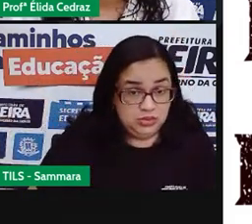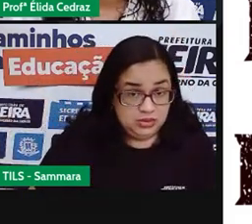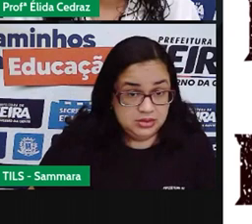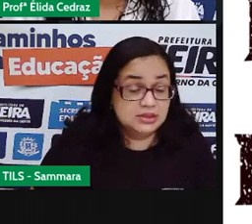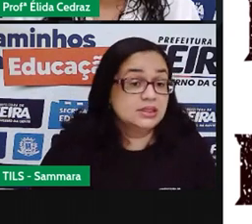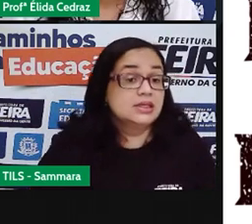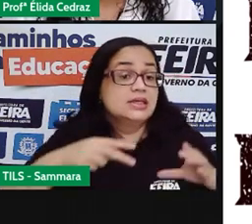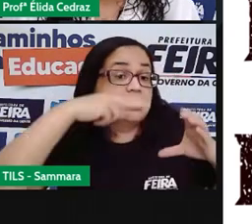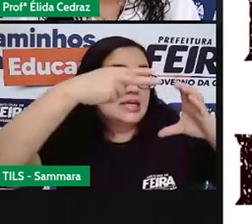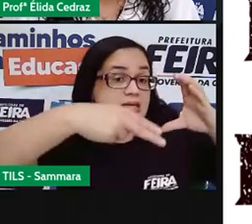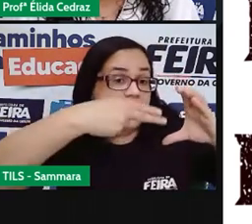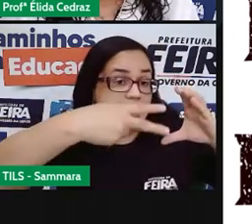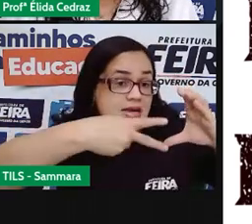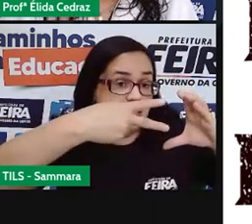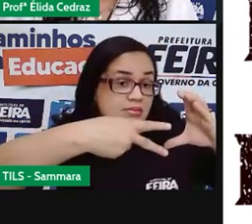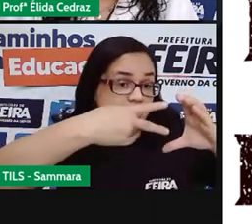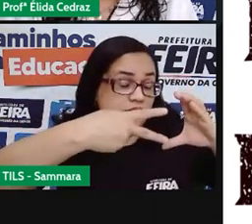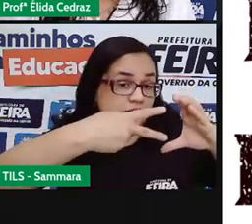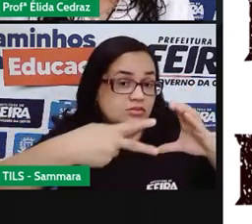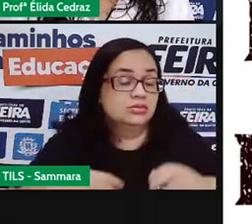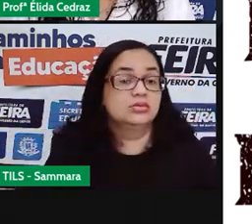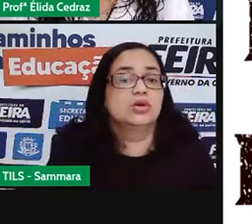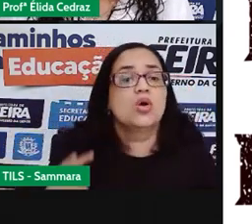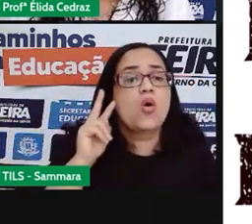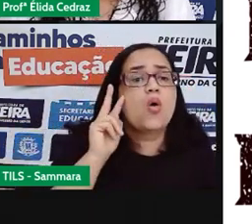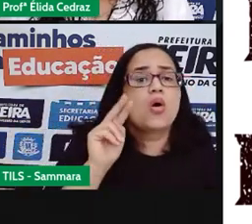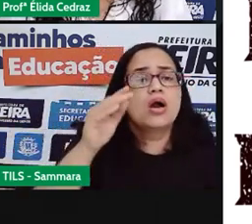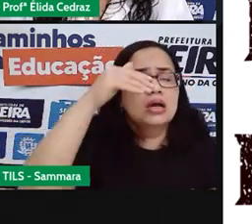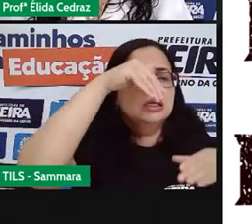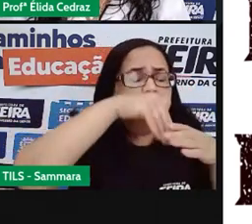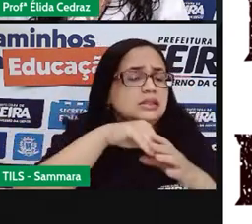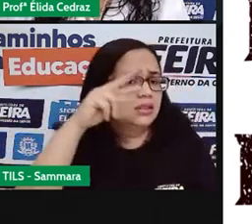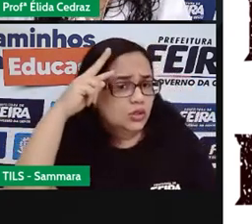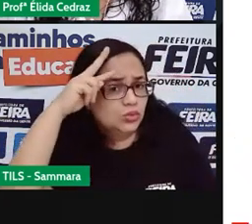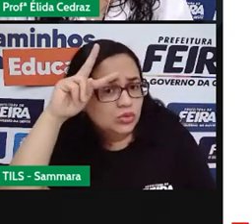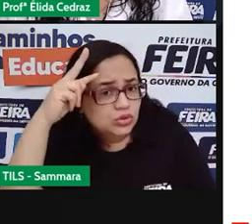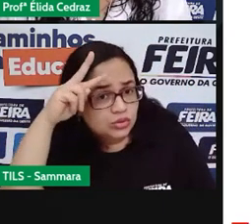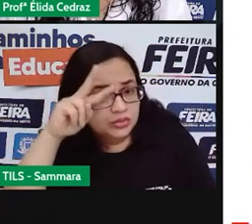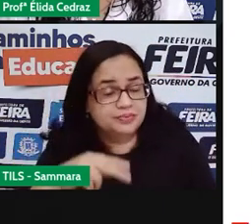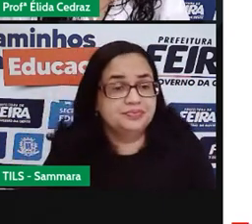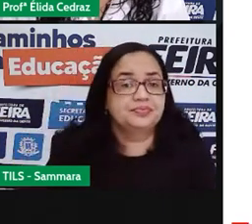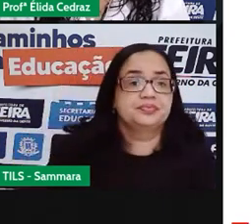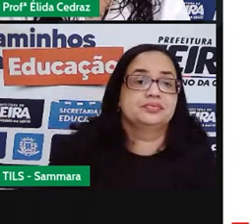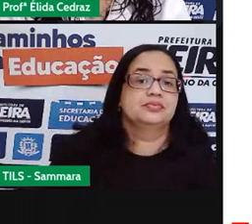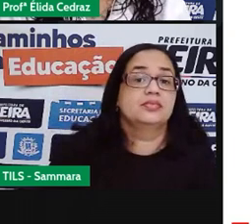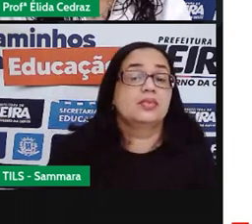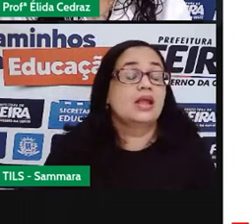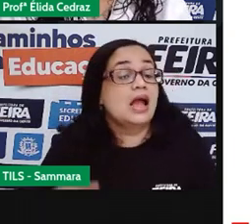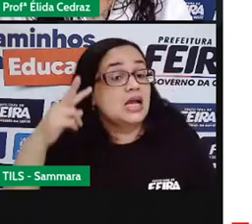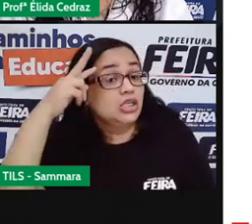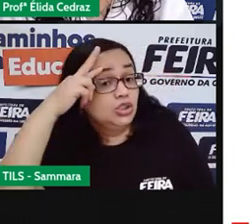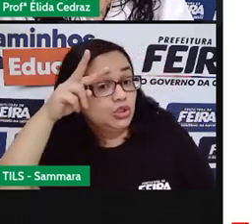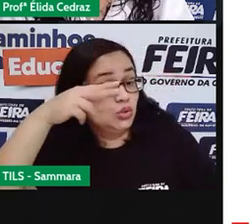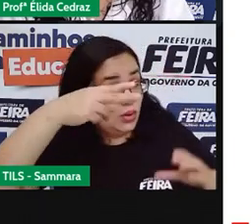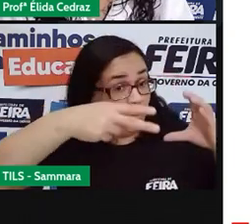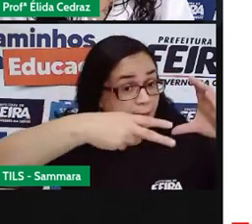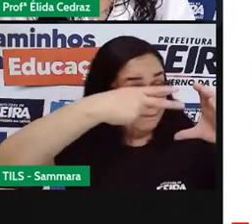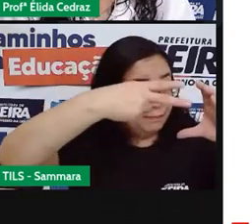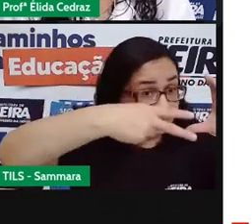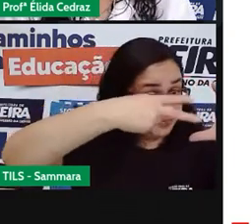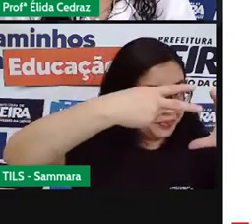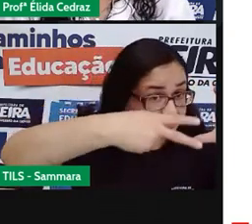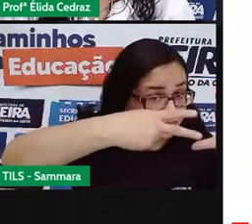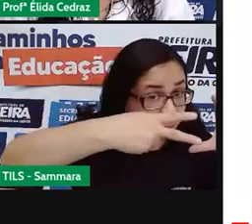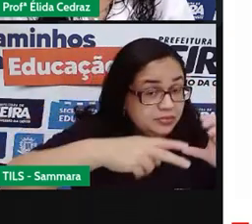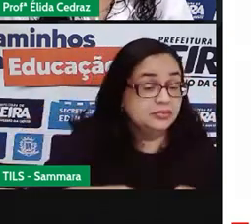a Câmara de Vereadores. Vamos ficar por dentro da história. Vamos lá? A história da Câmara